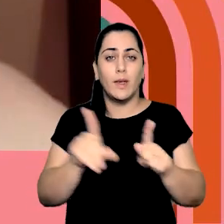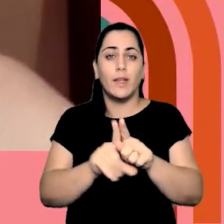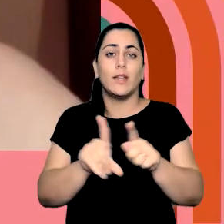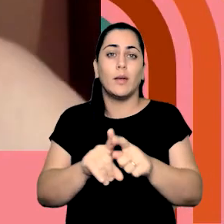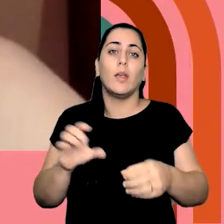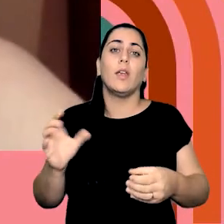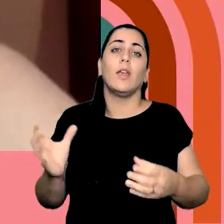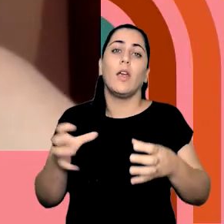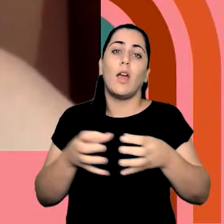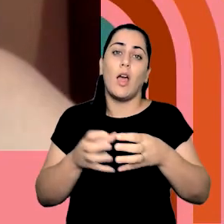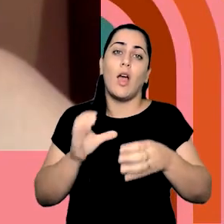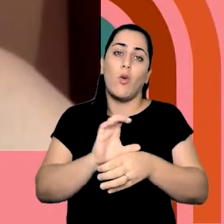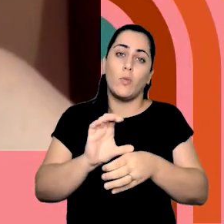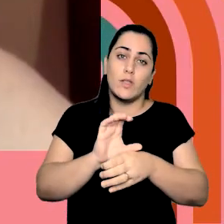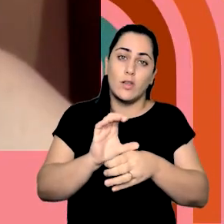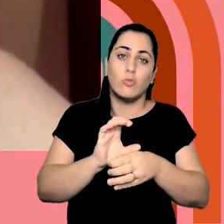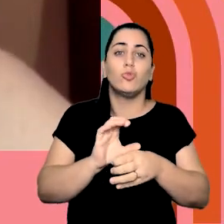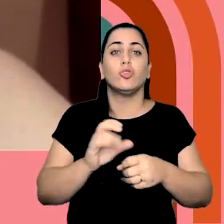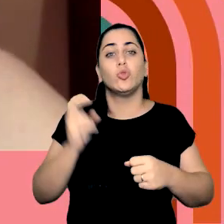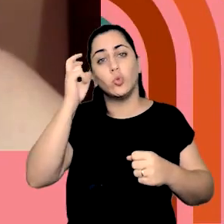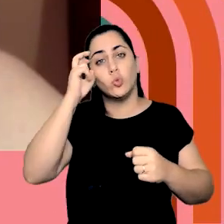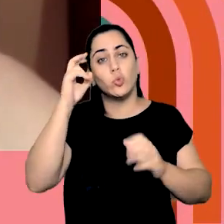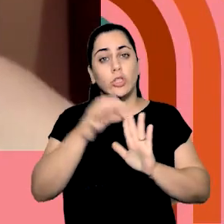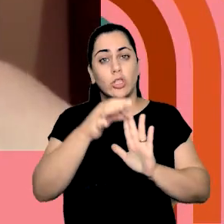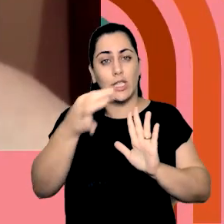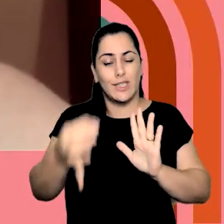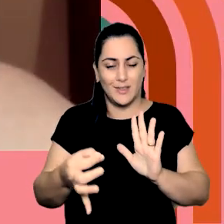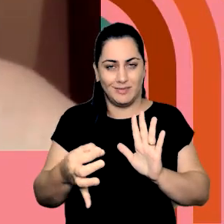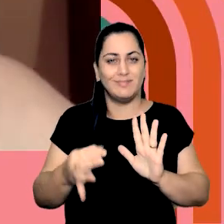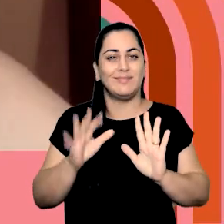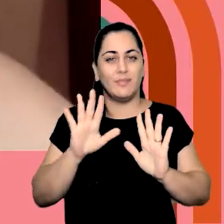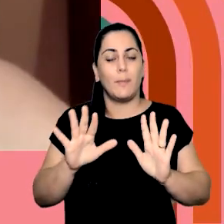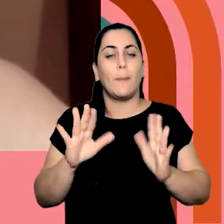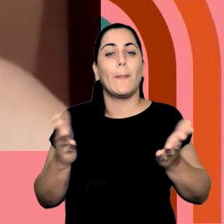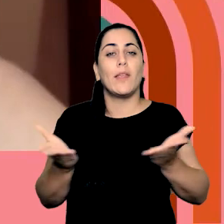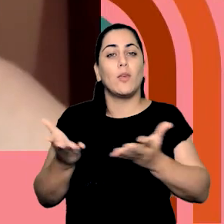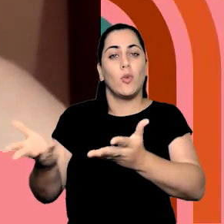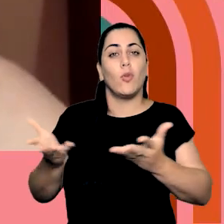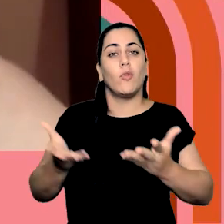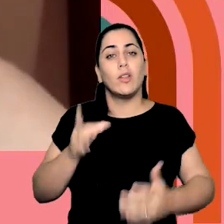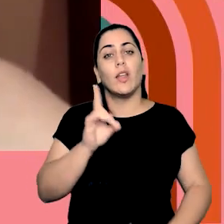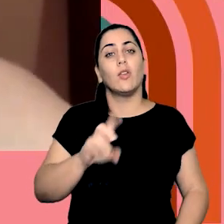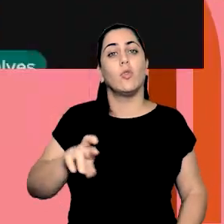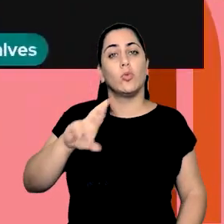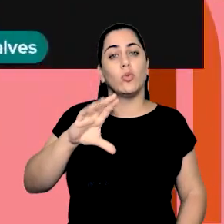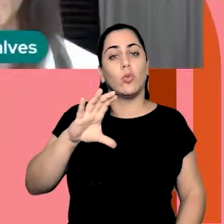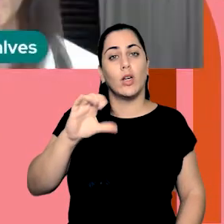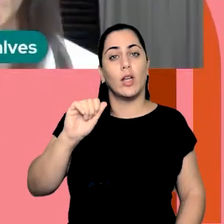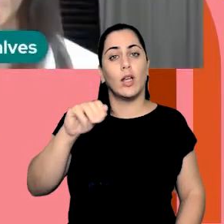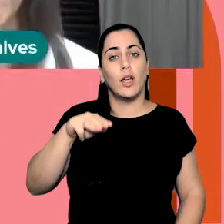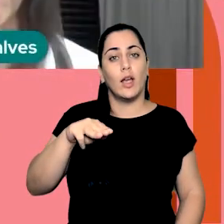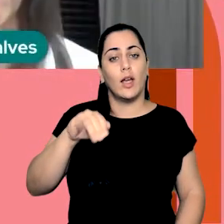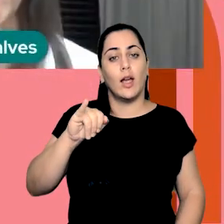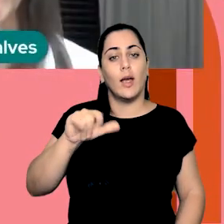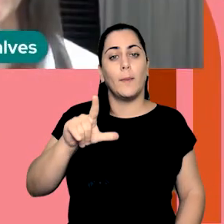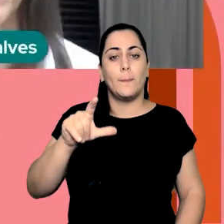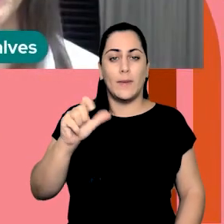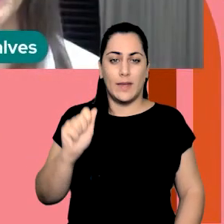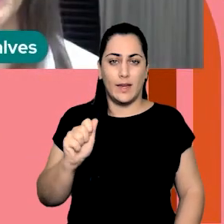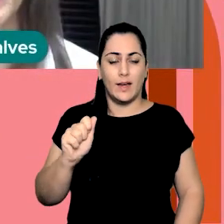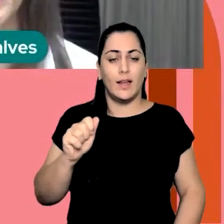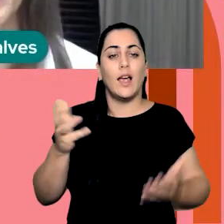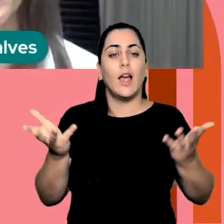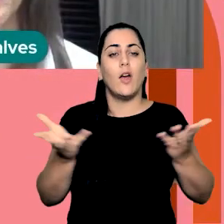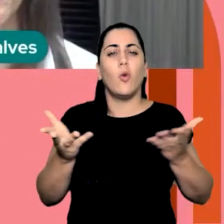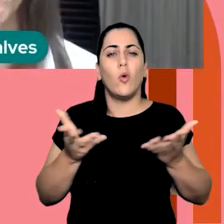de Cultura e Extensão. Bem, eu gostaria, então, de chamar a doutora Camila, que vai falar